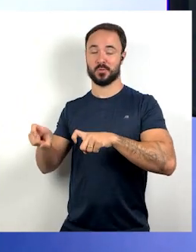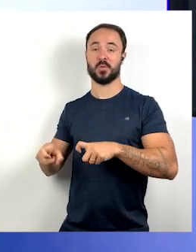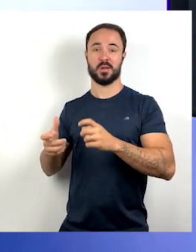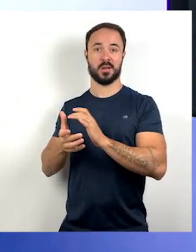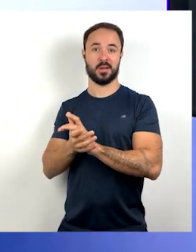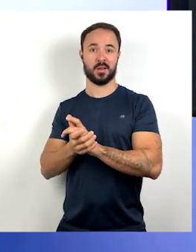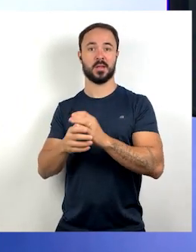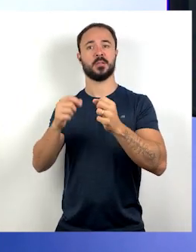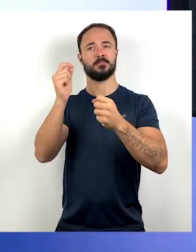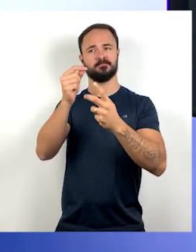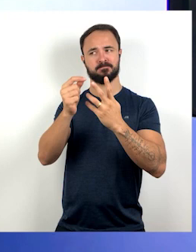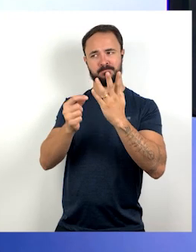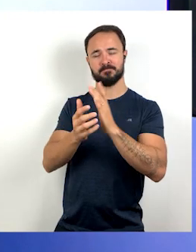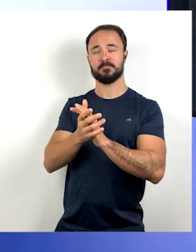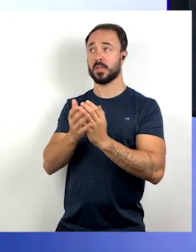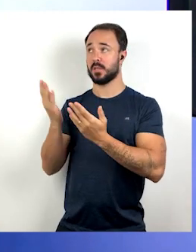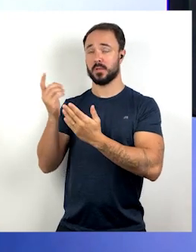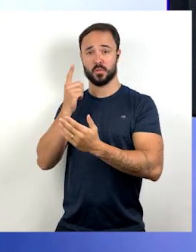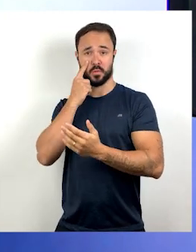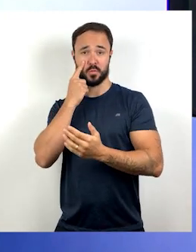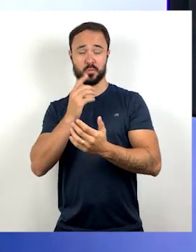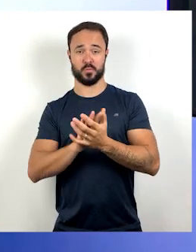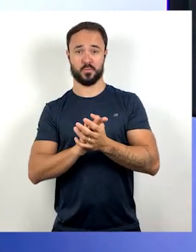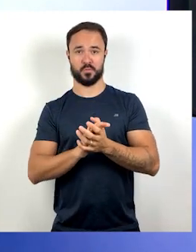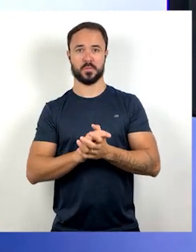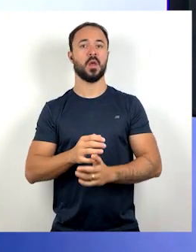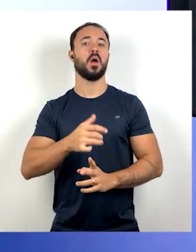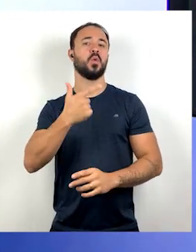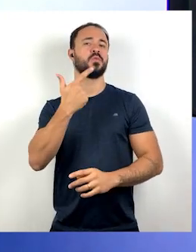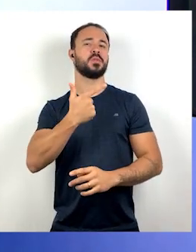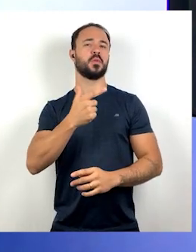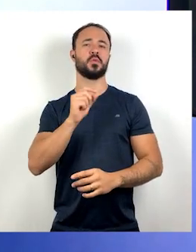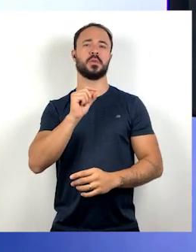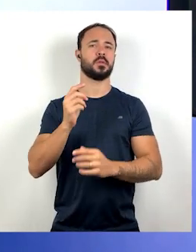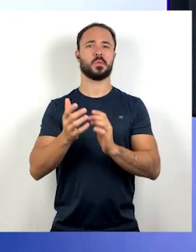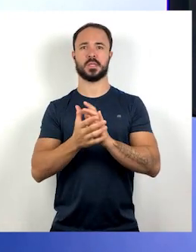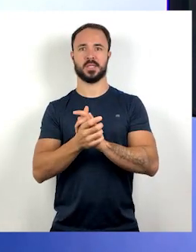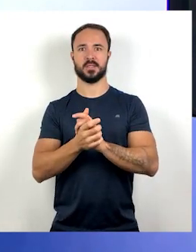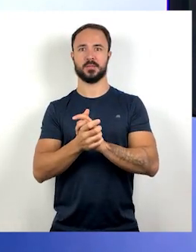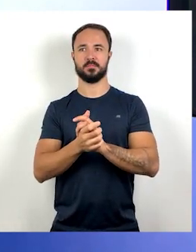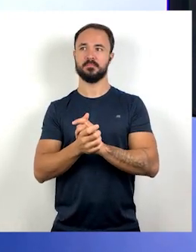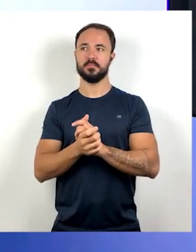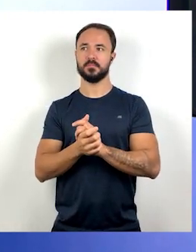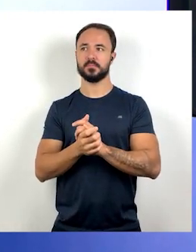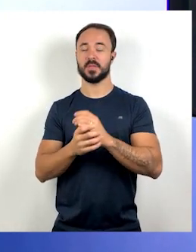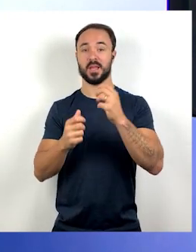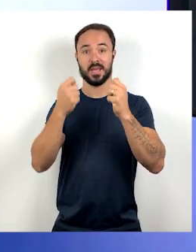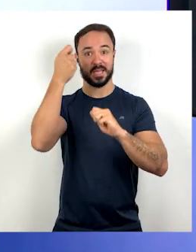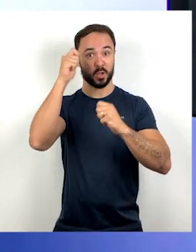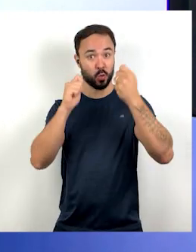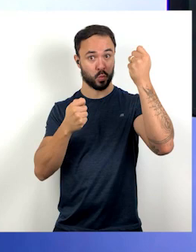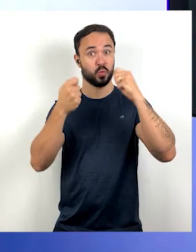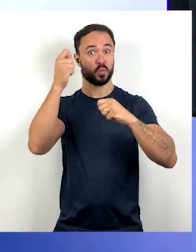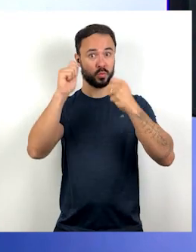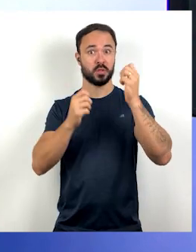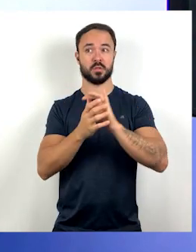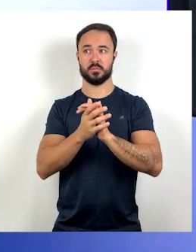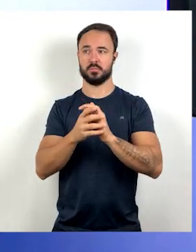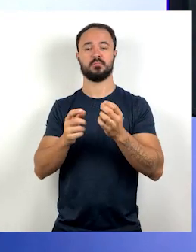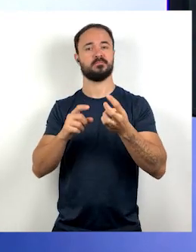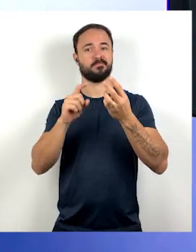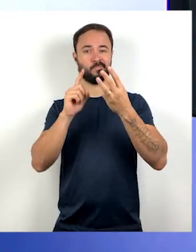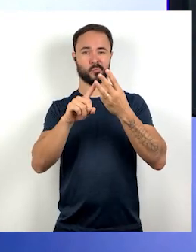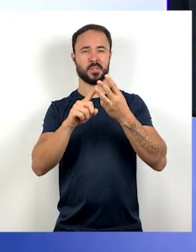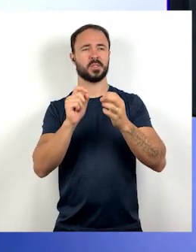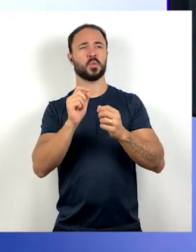setor secundário, a gente vai destacar as indústrias. E o setor terciário, o comércio, os serviços, né?